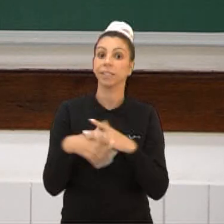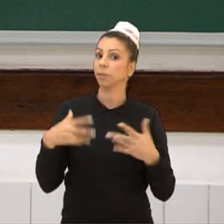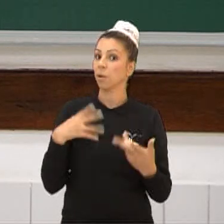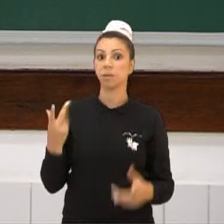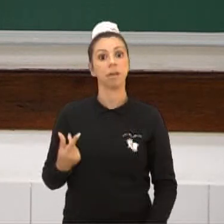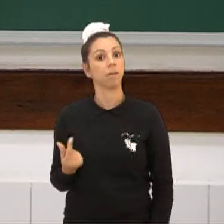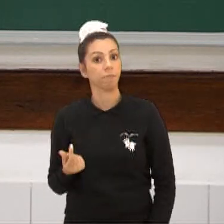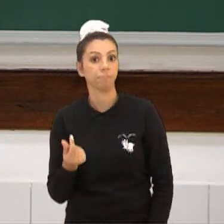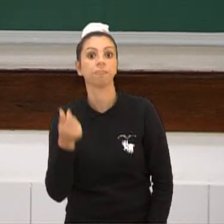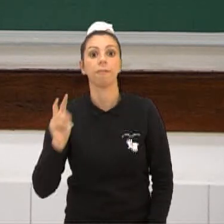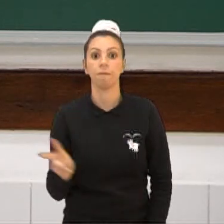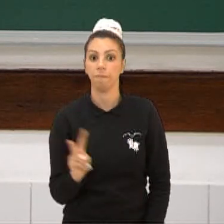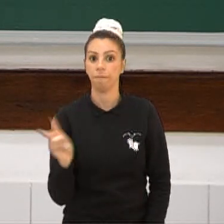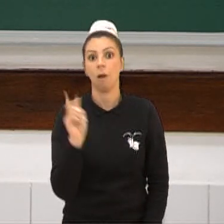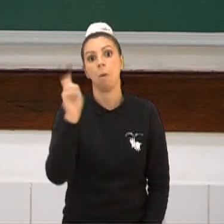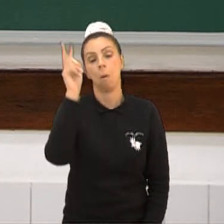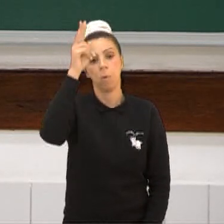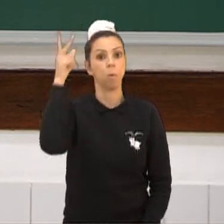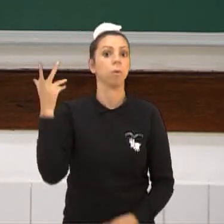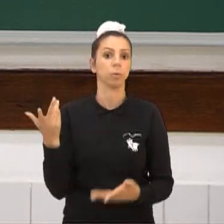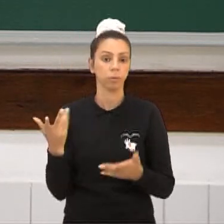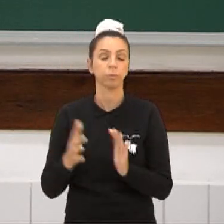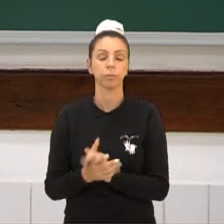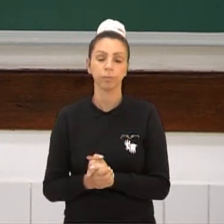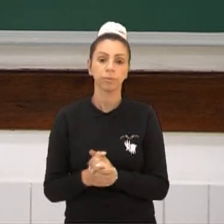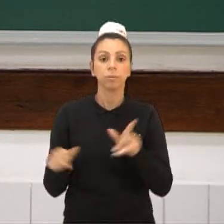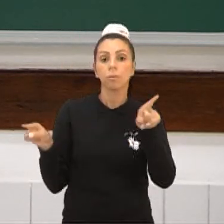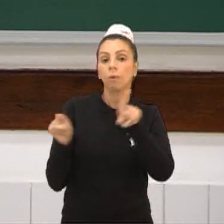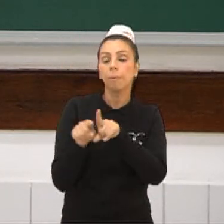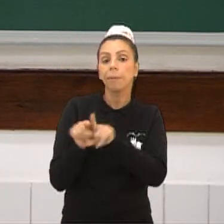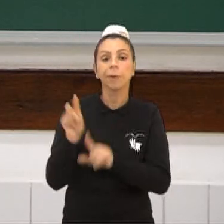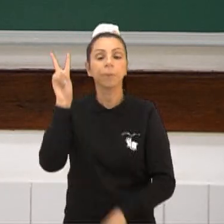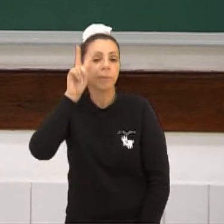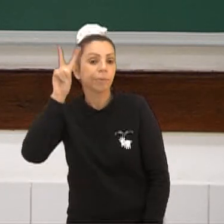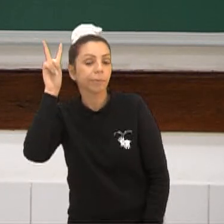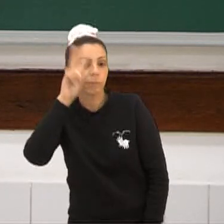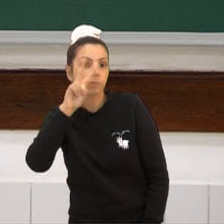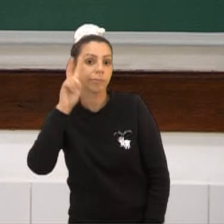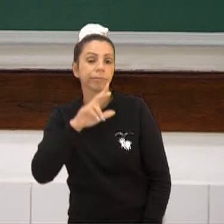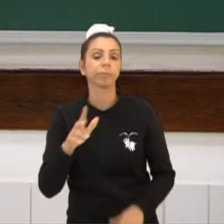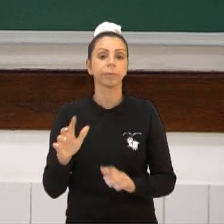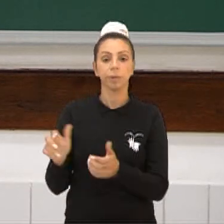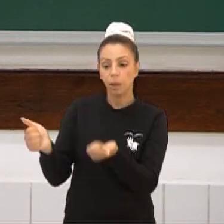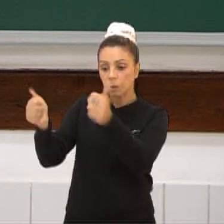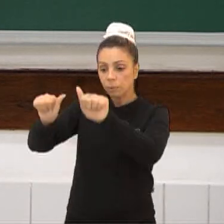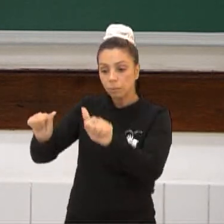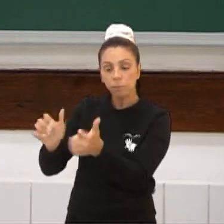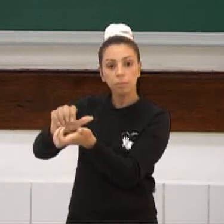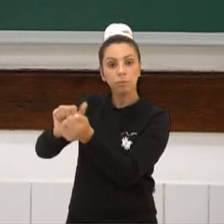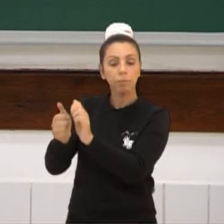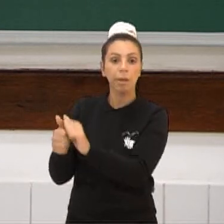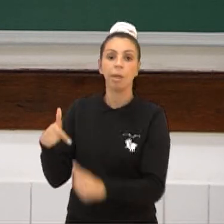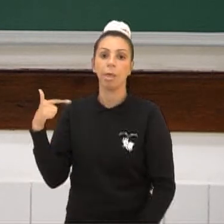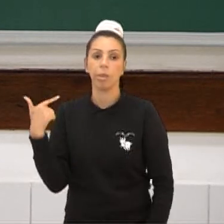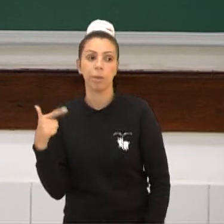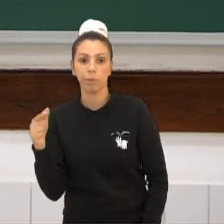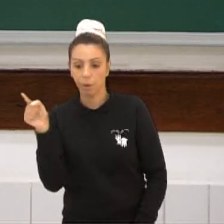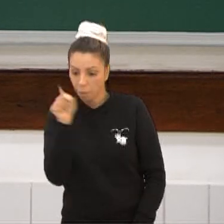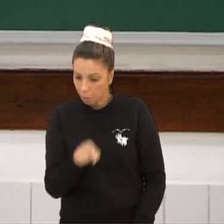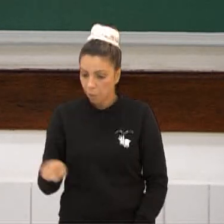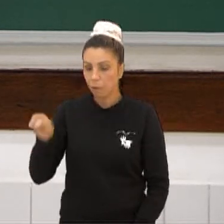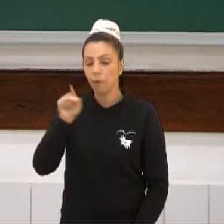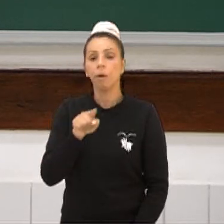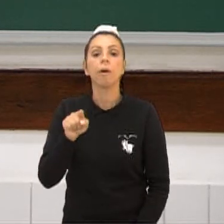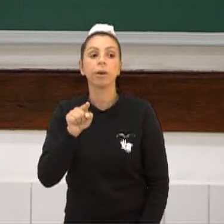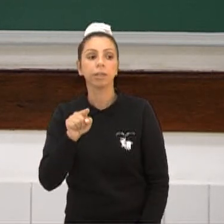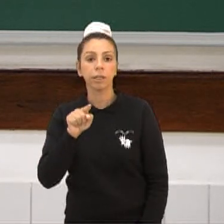requintada para aquele nível de cultura deles. Lembrando que na parte de cerâmica desses povos não existia aquela roda de oleiro. Roda de